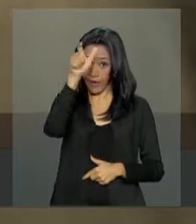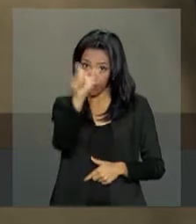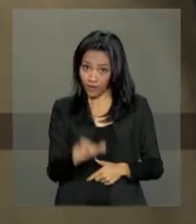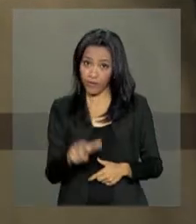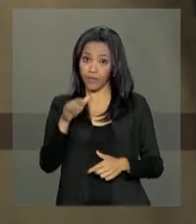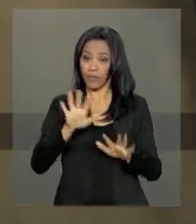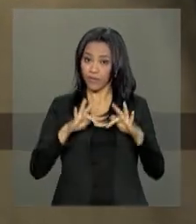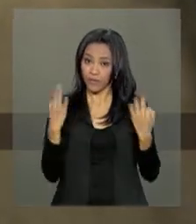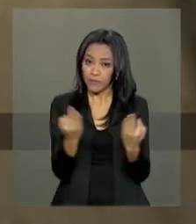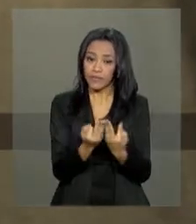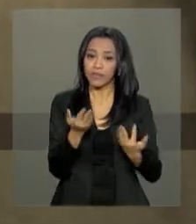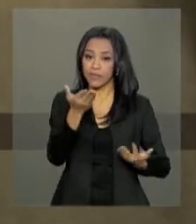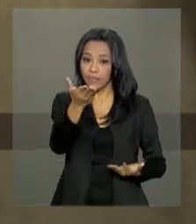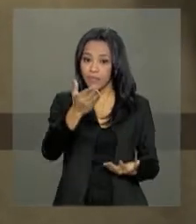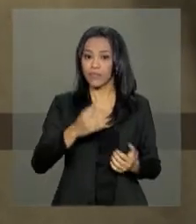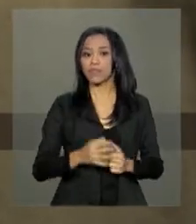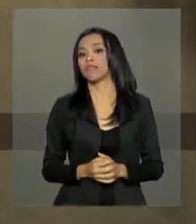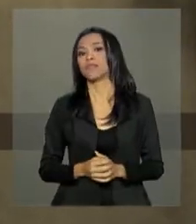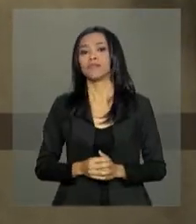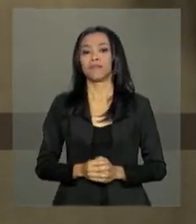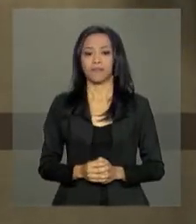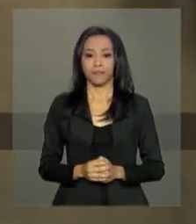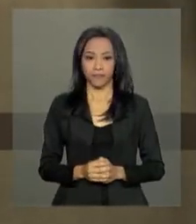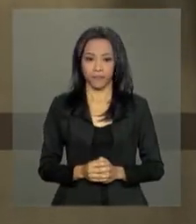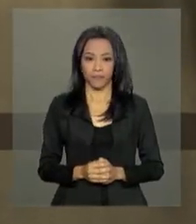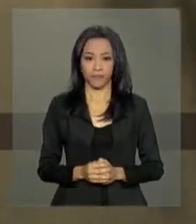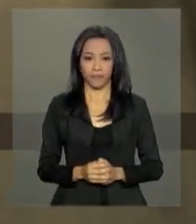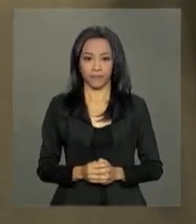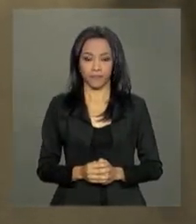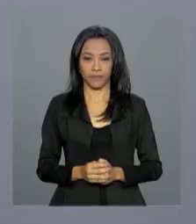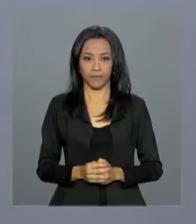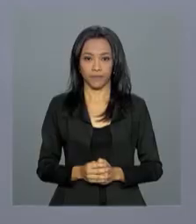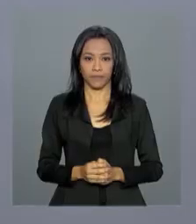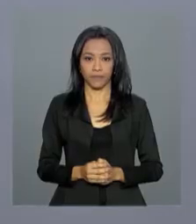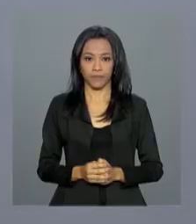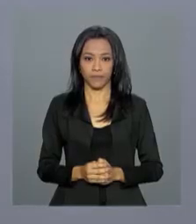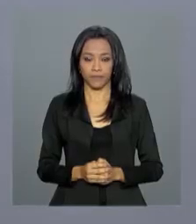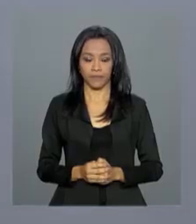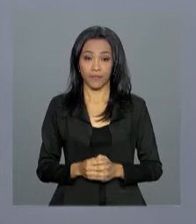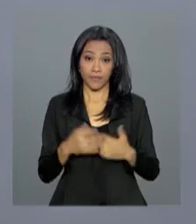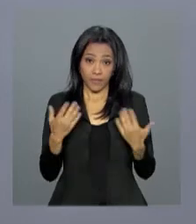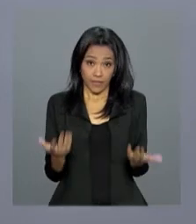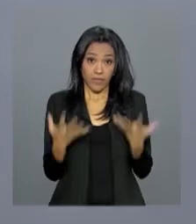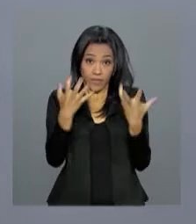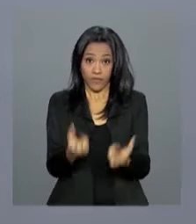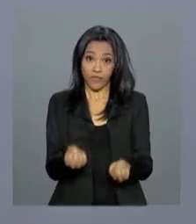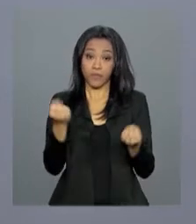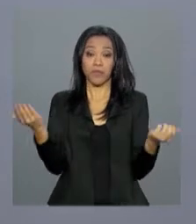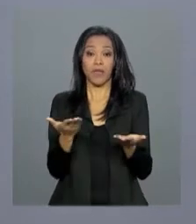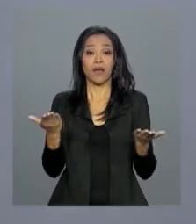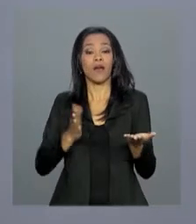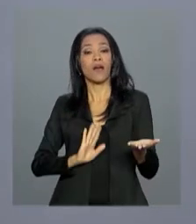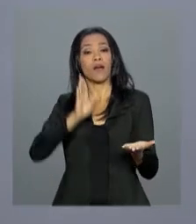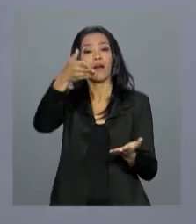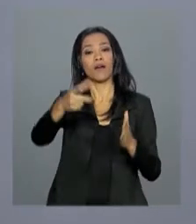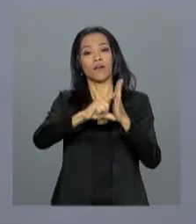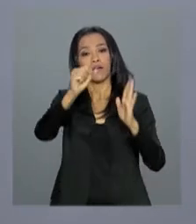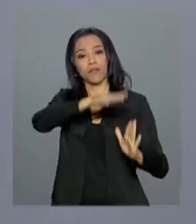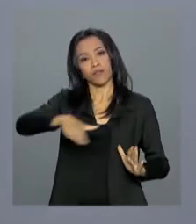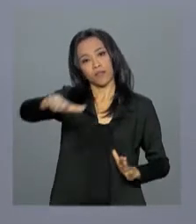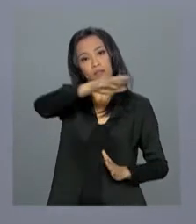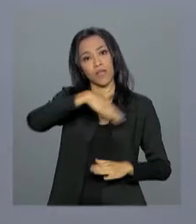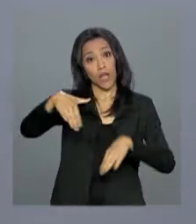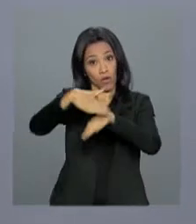uma estabilidade melhor do que a que não tivemos em Venezuela. E nós vamos agora ao Palácio do Planalto conversar com o